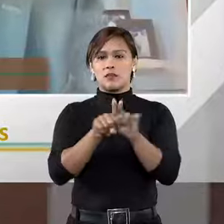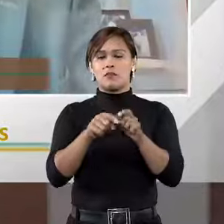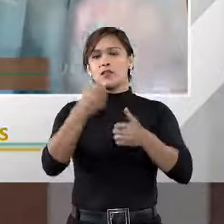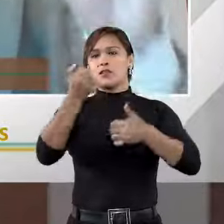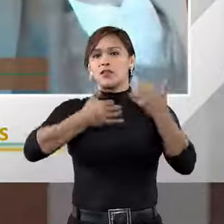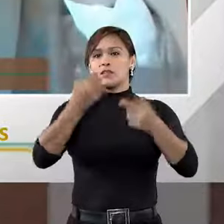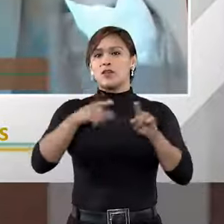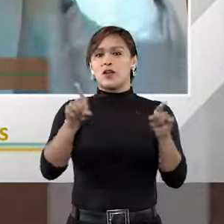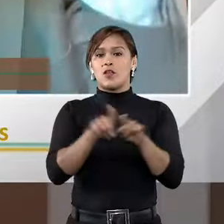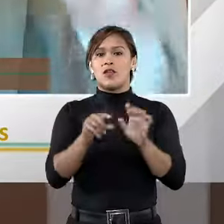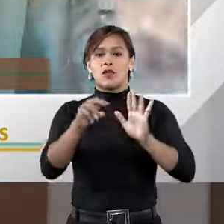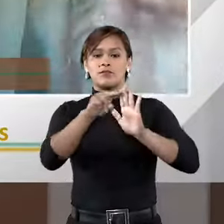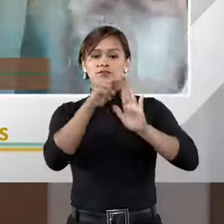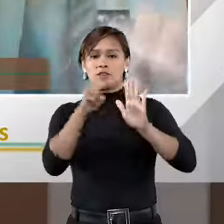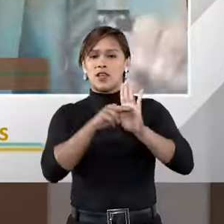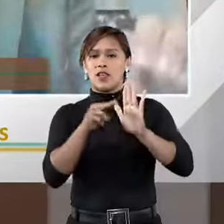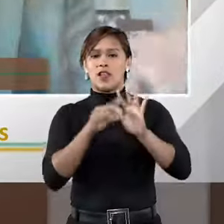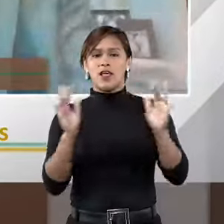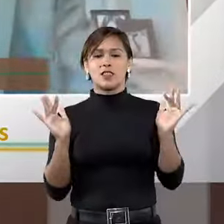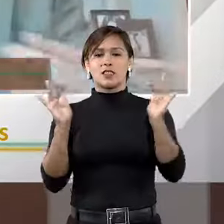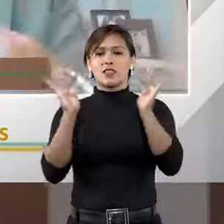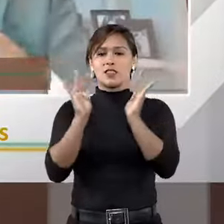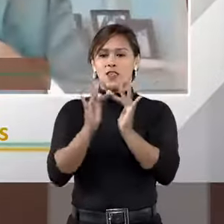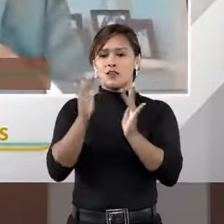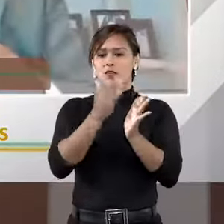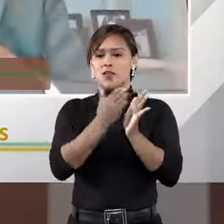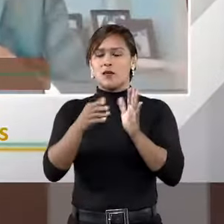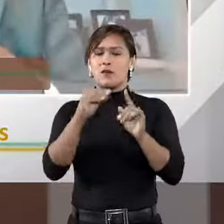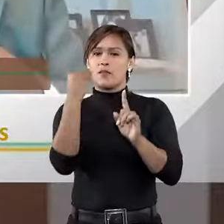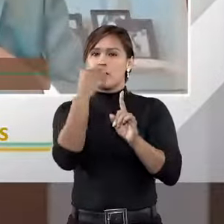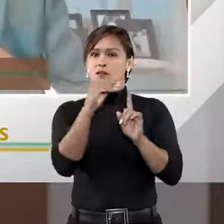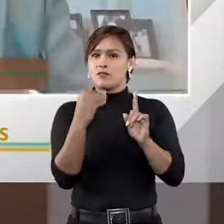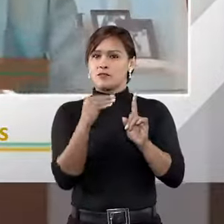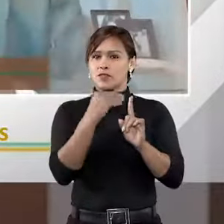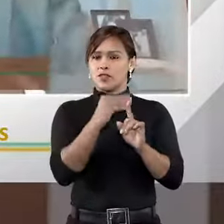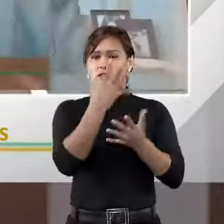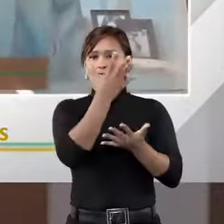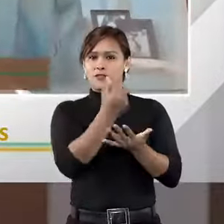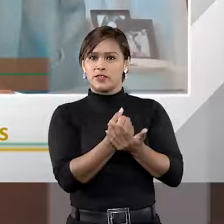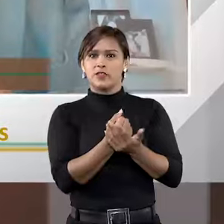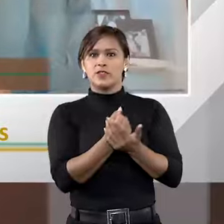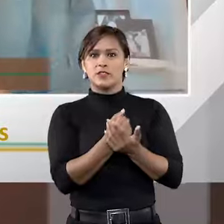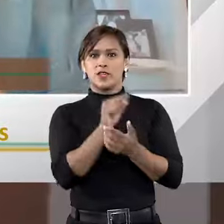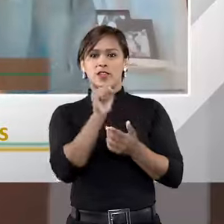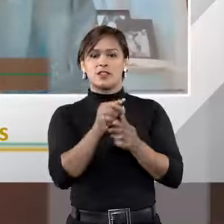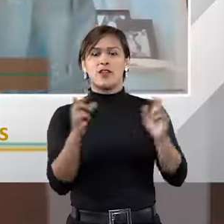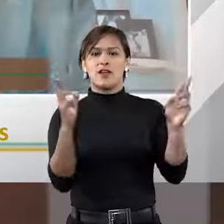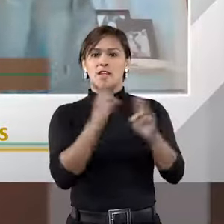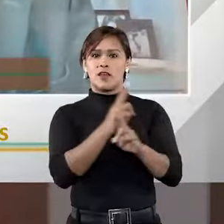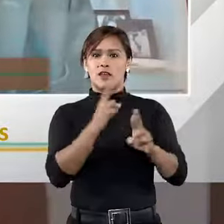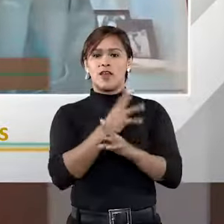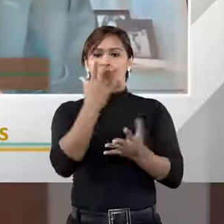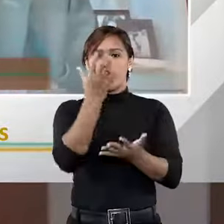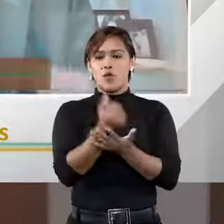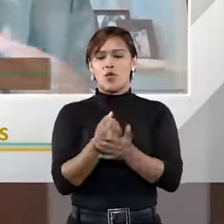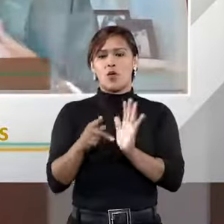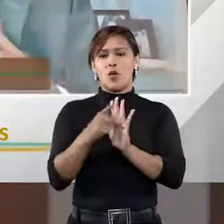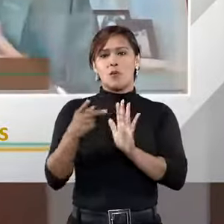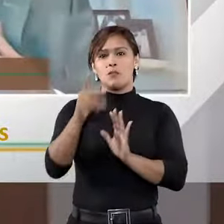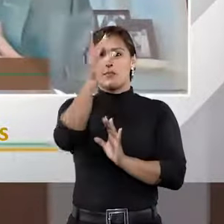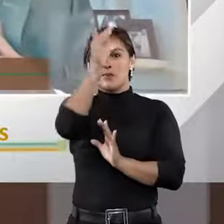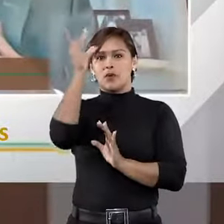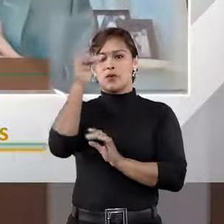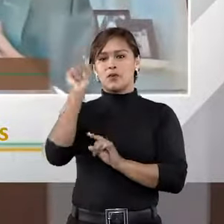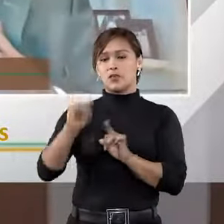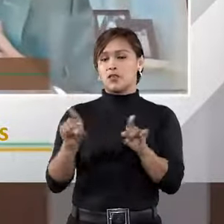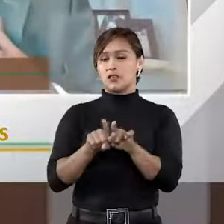dizem o seguinte, essa cláusula não vincula essa parte mais fraca, essa parte aderente ou na relação de consumo ou consumidor. Não